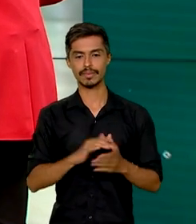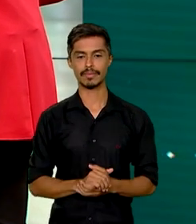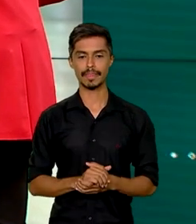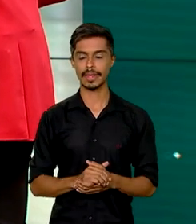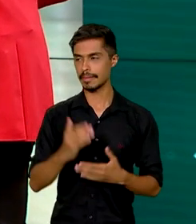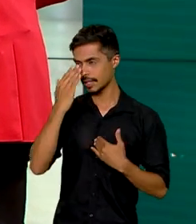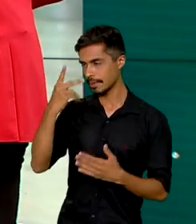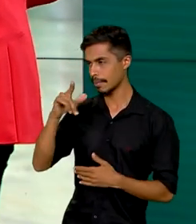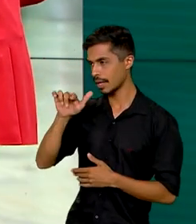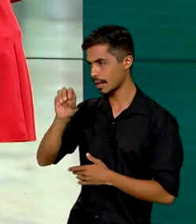Obrigada pelas informações.